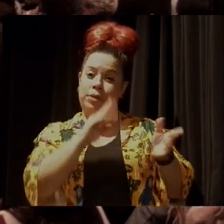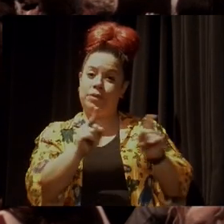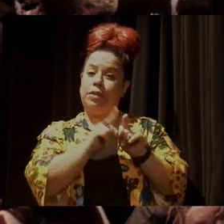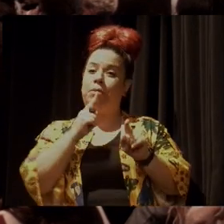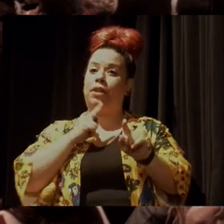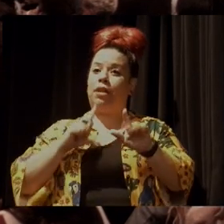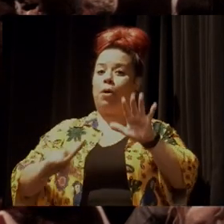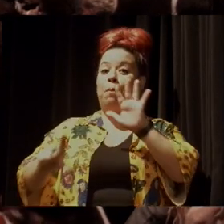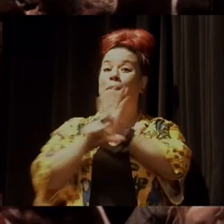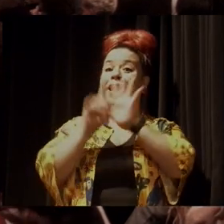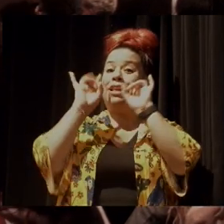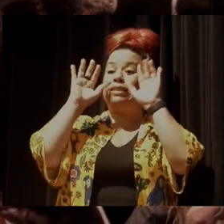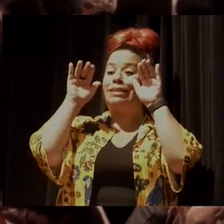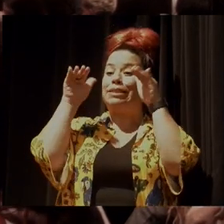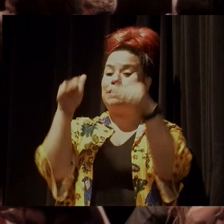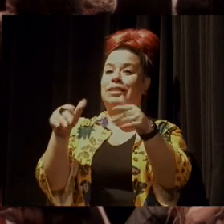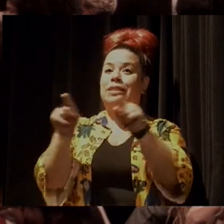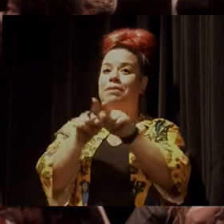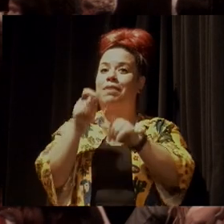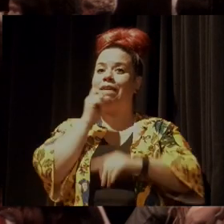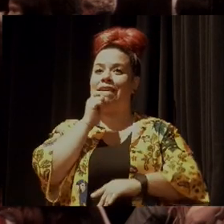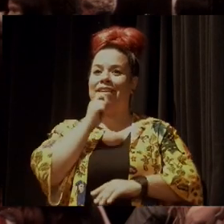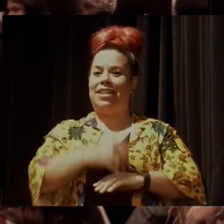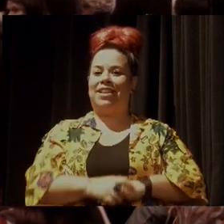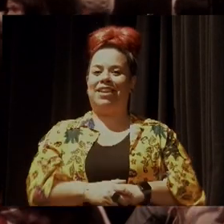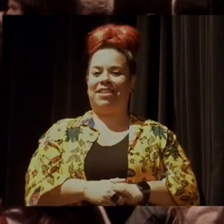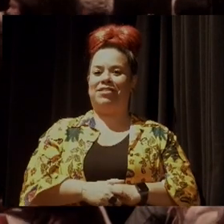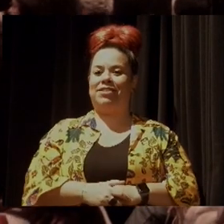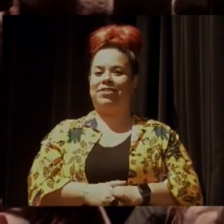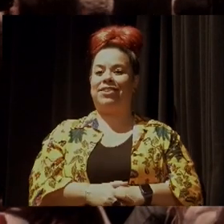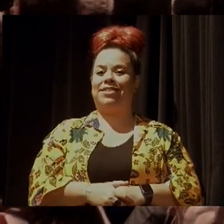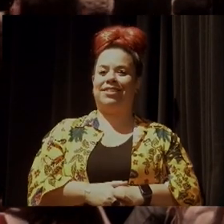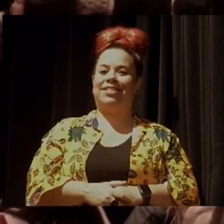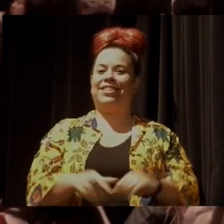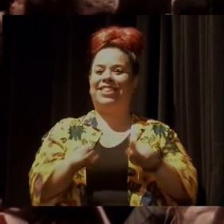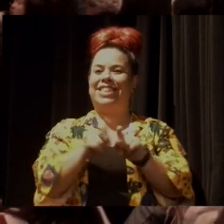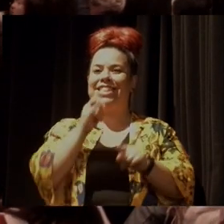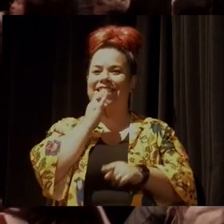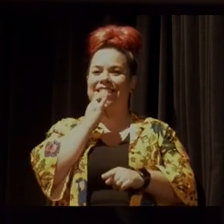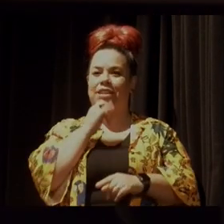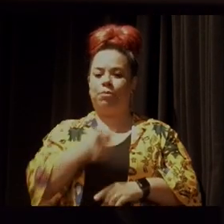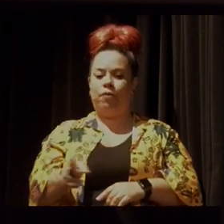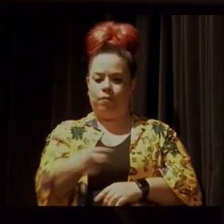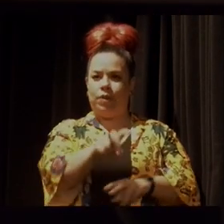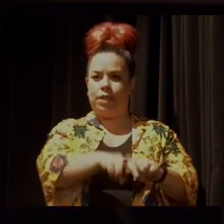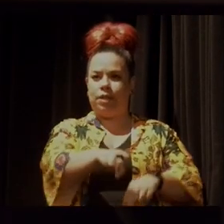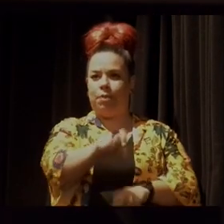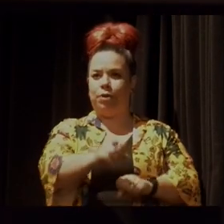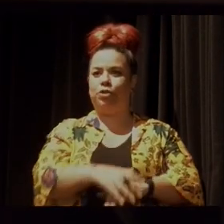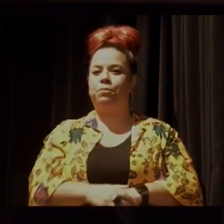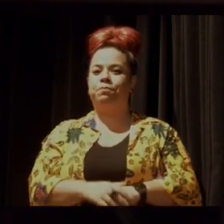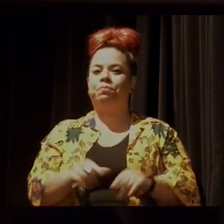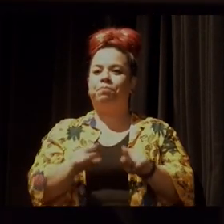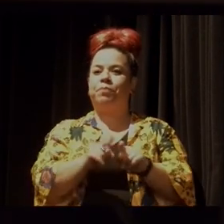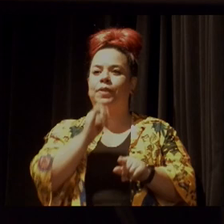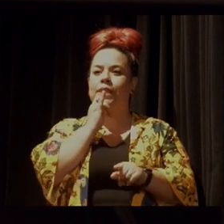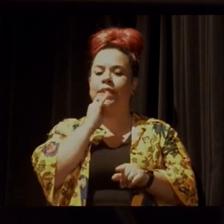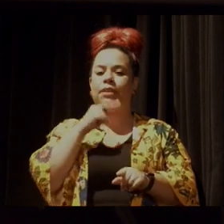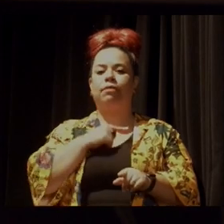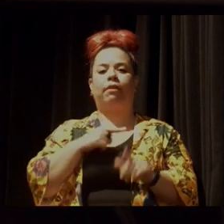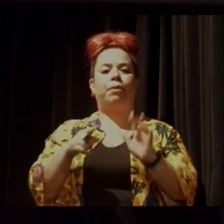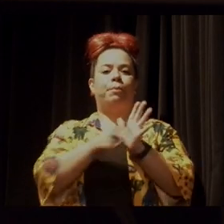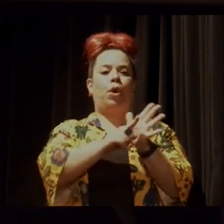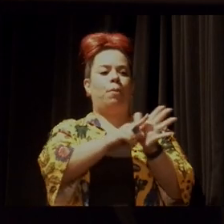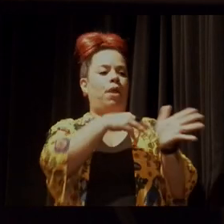específica, ainda que a Constituição de 88 ela considera outros biomas, Amazônia, Pantanal,